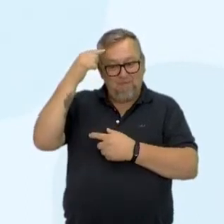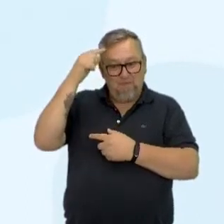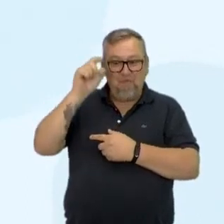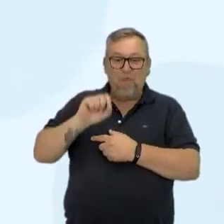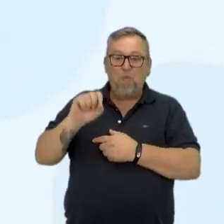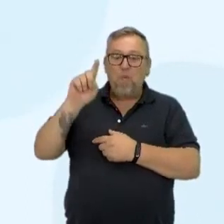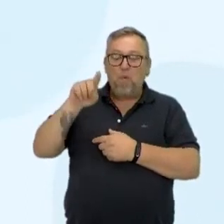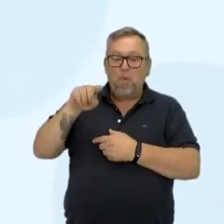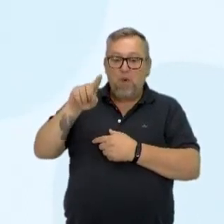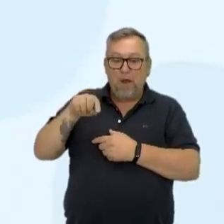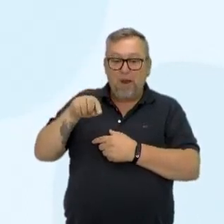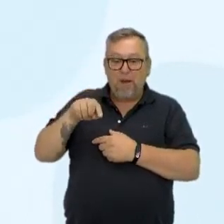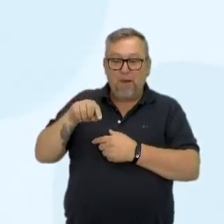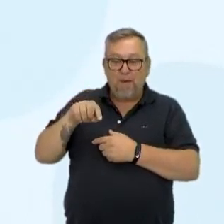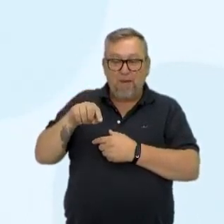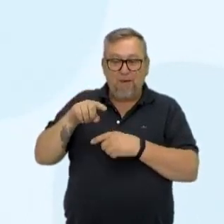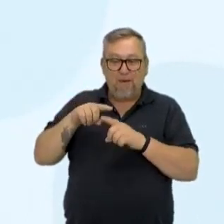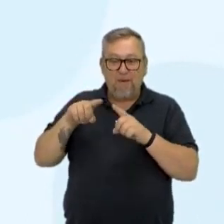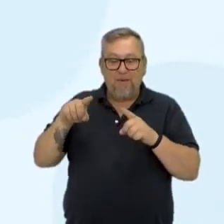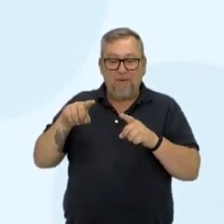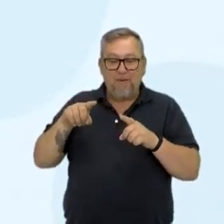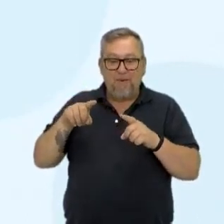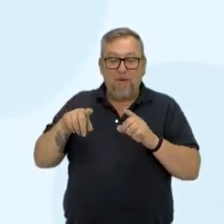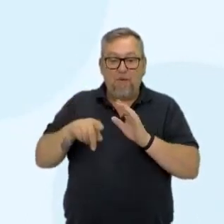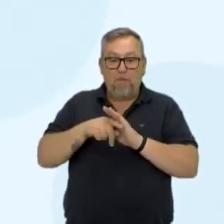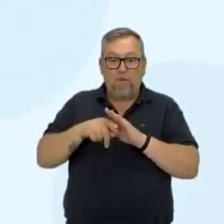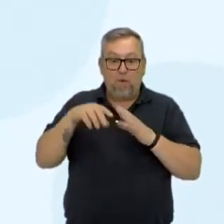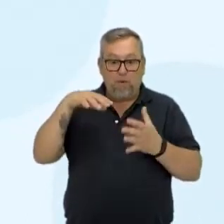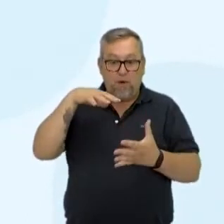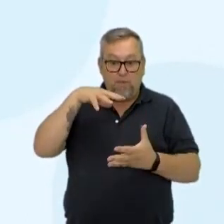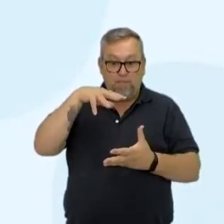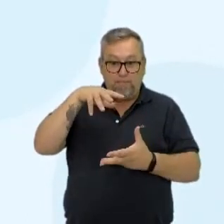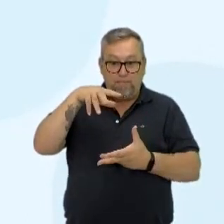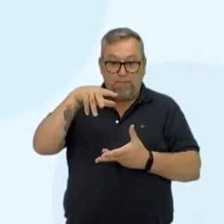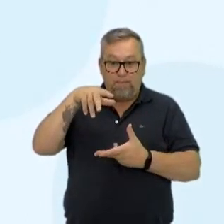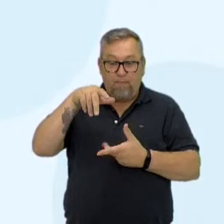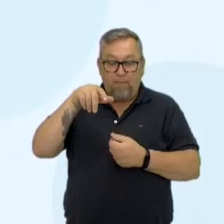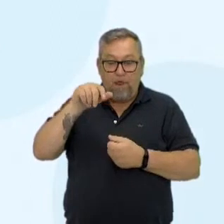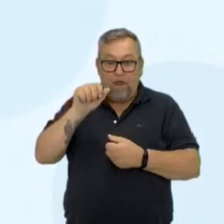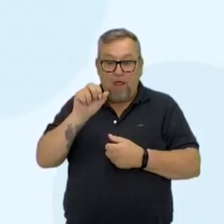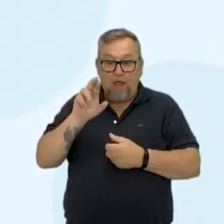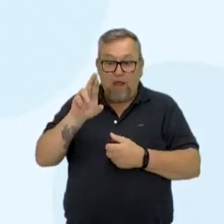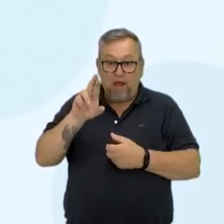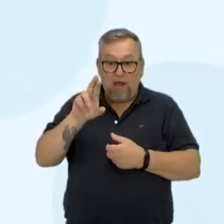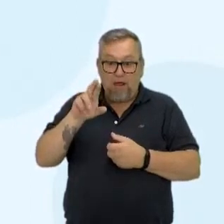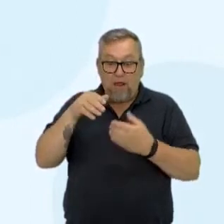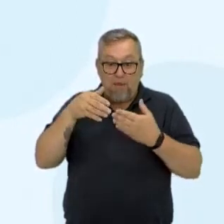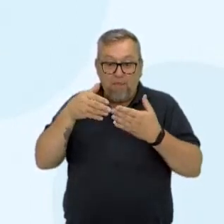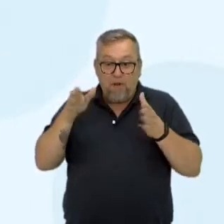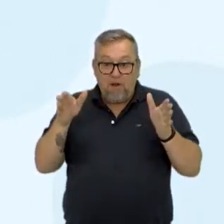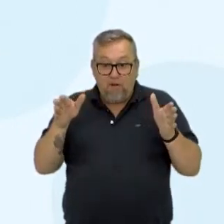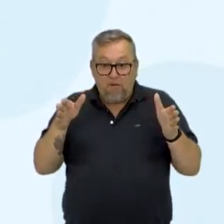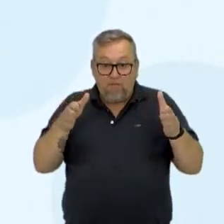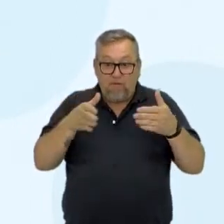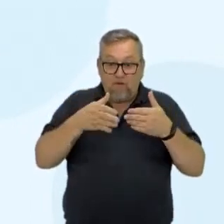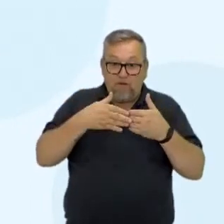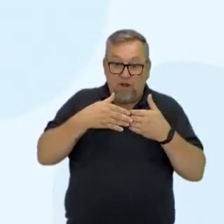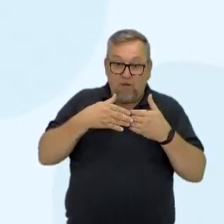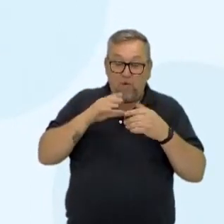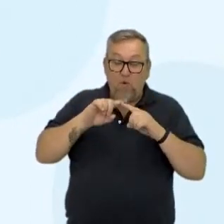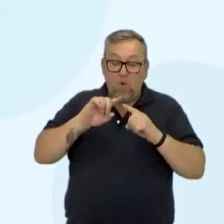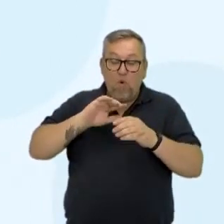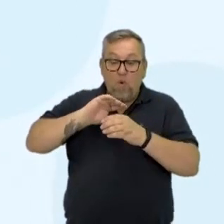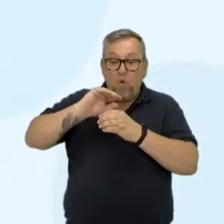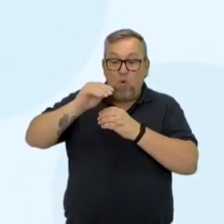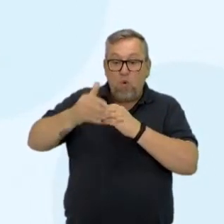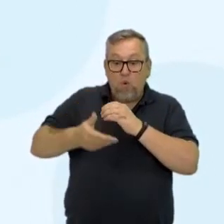é o sistema terra, atmosfera, se é um sistema aberto, fechado ou termicamente isolado.